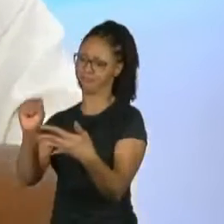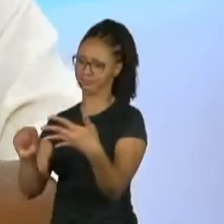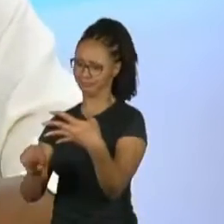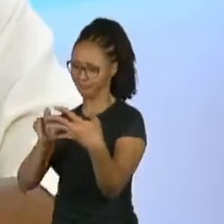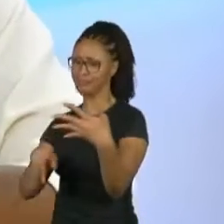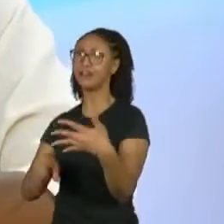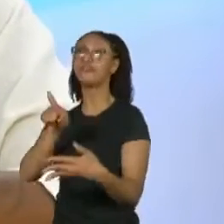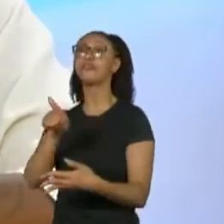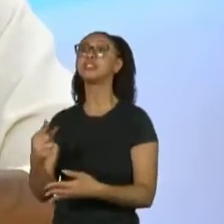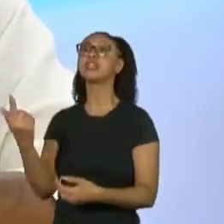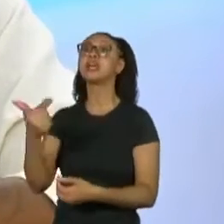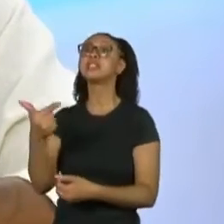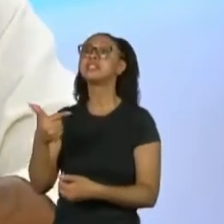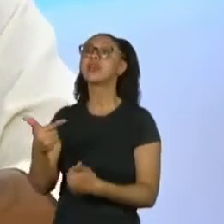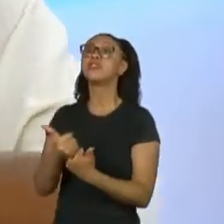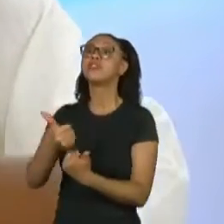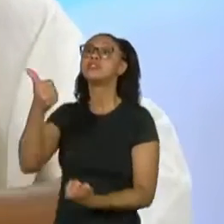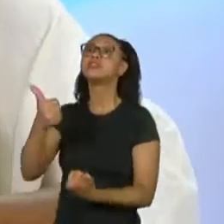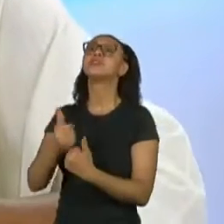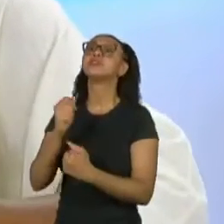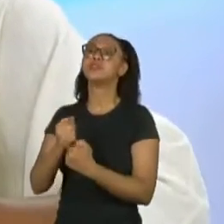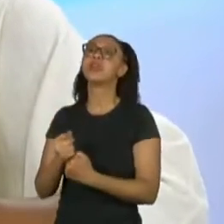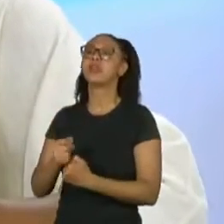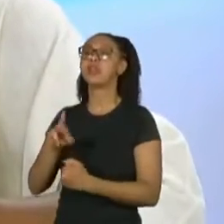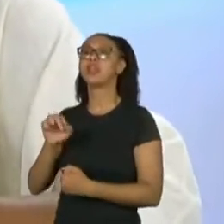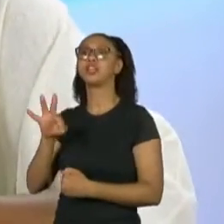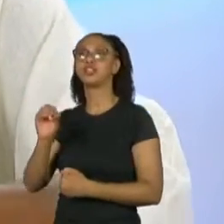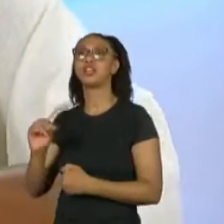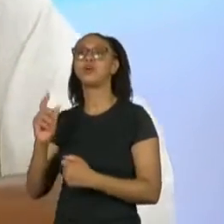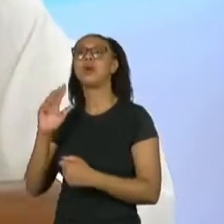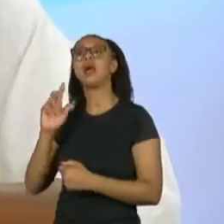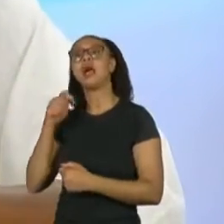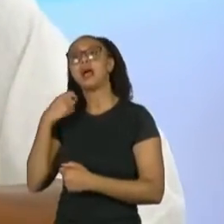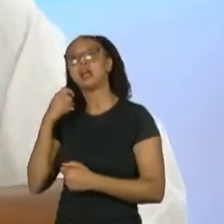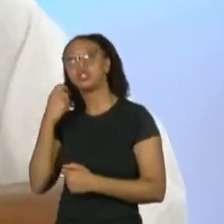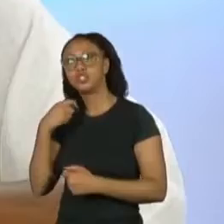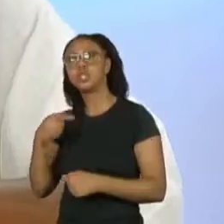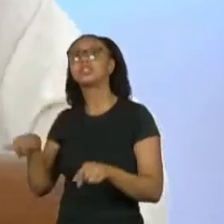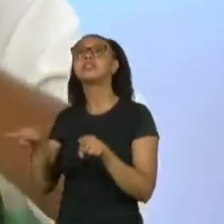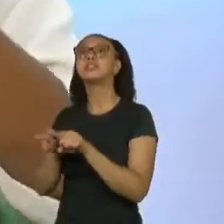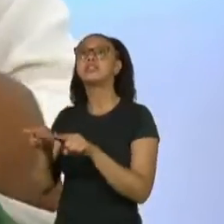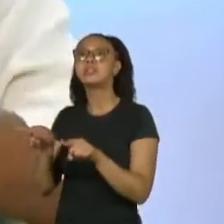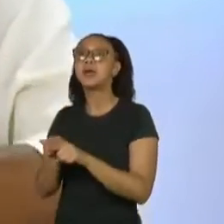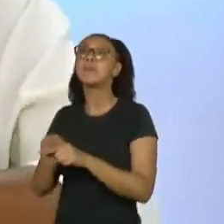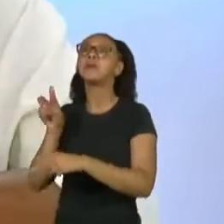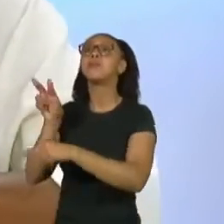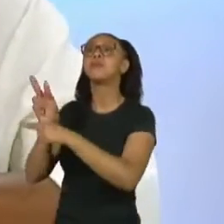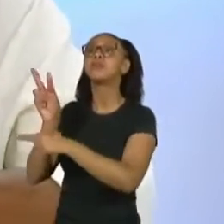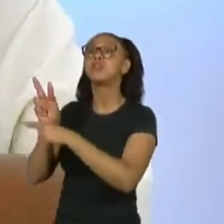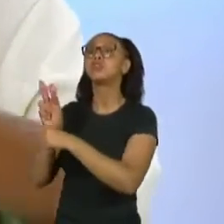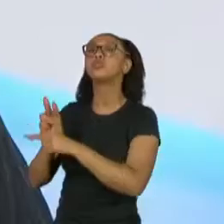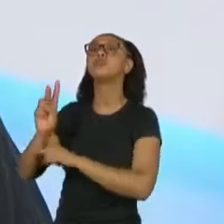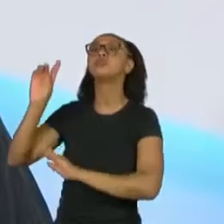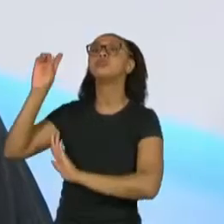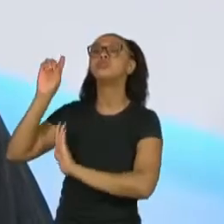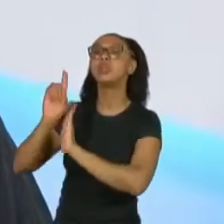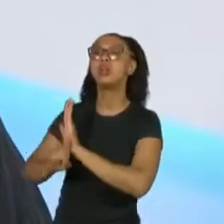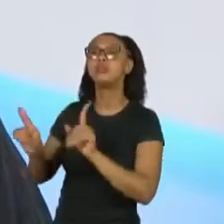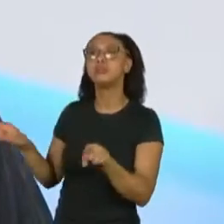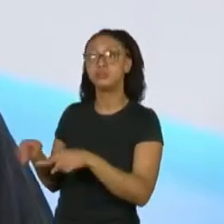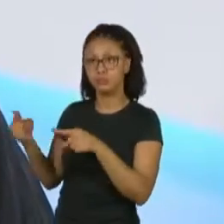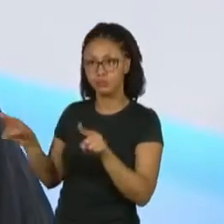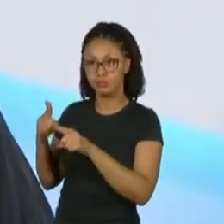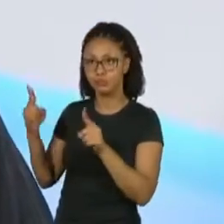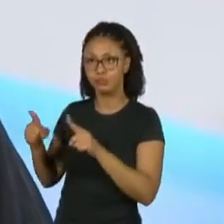Você é vice-presidente do Retiro dos Artistas e gestora dos direitos autorais musicais. Lá atrás, em 84, você